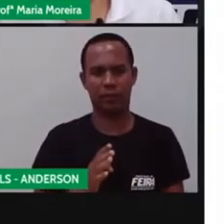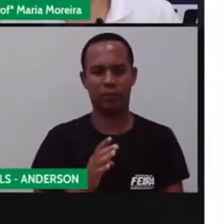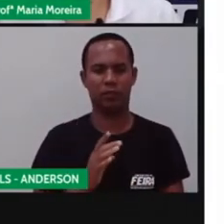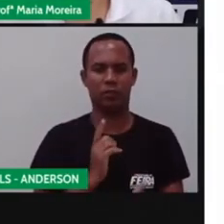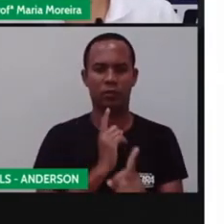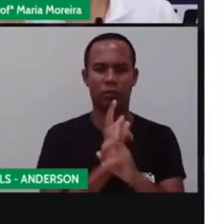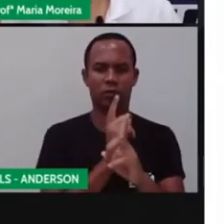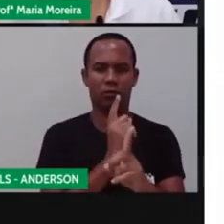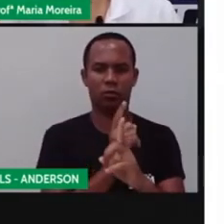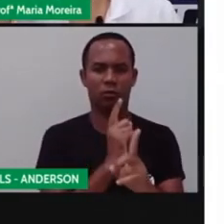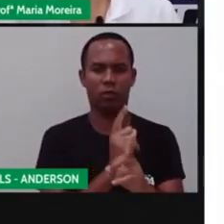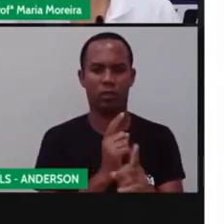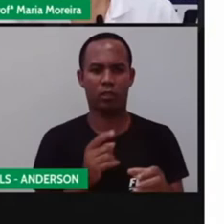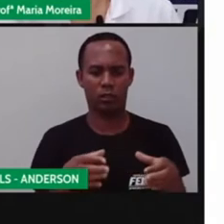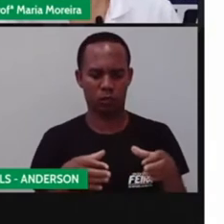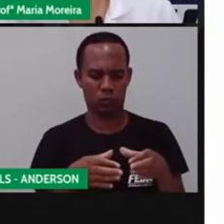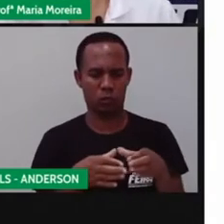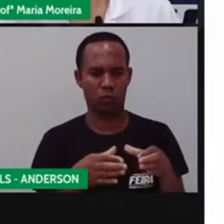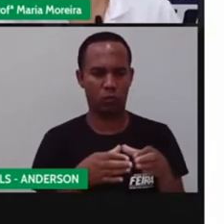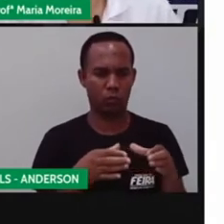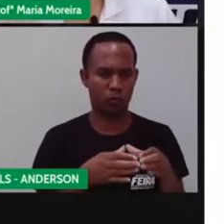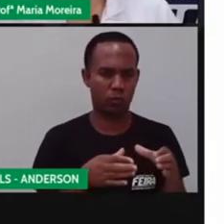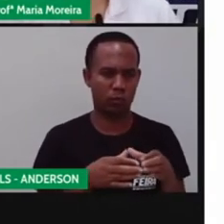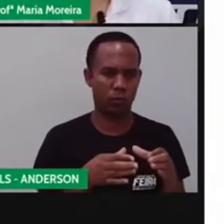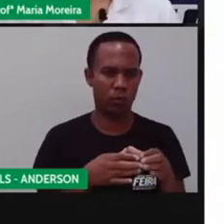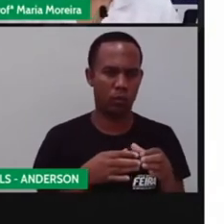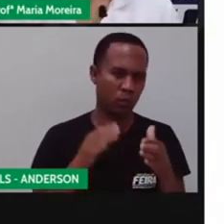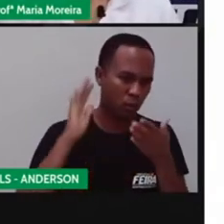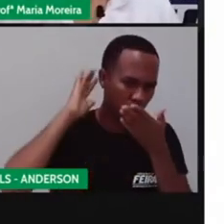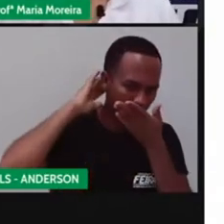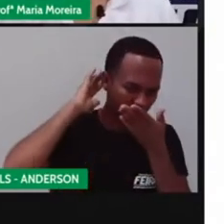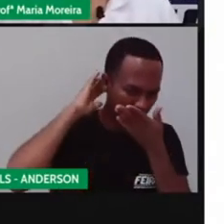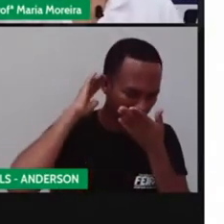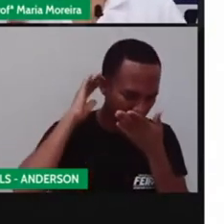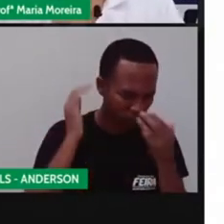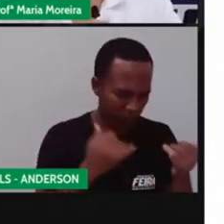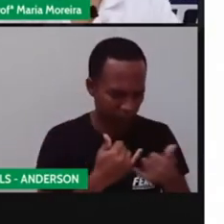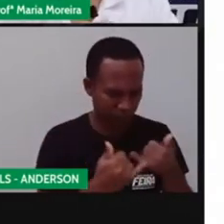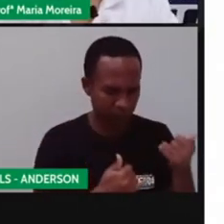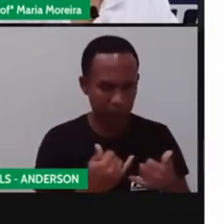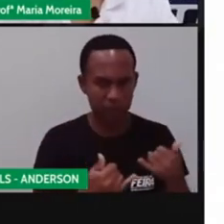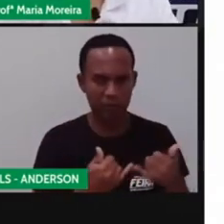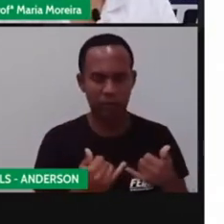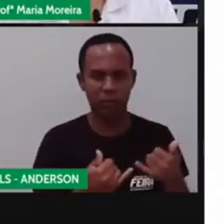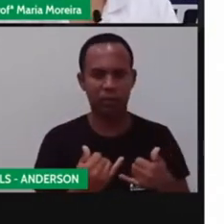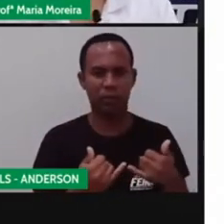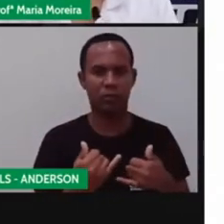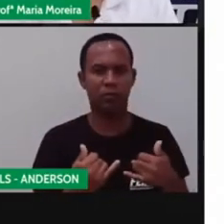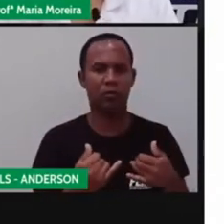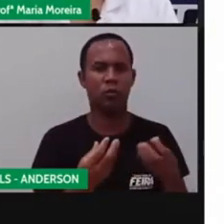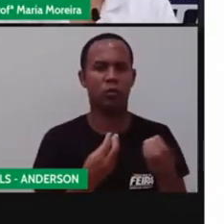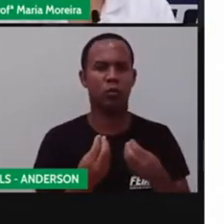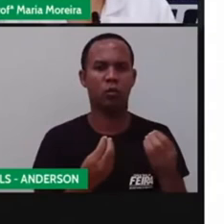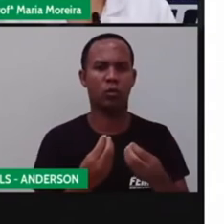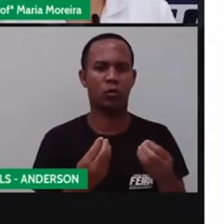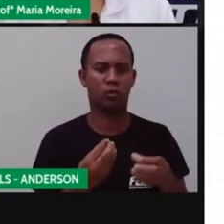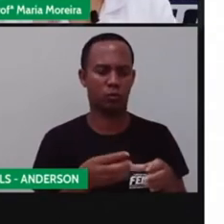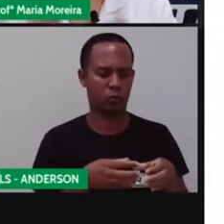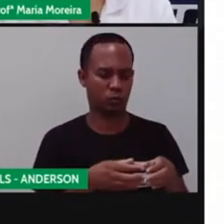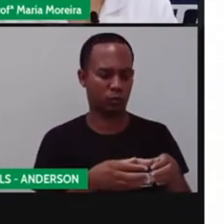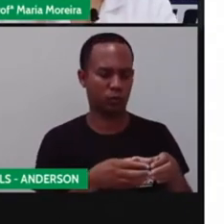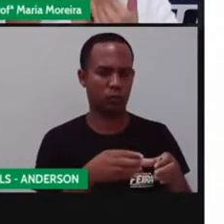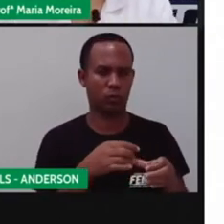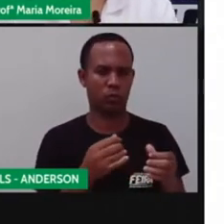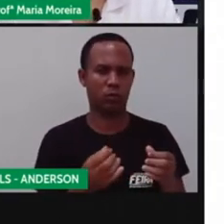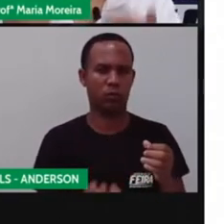os indígenas e conhecem esse brinquedo, que é a peteca, que era o emaranhado de folhas, que tinha algumas pedrinhas